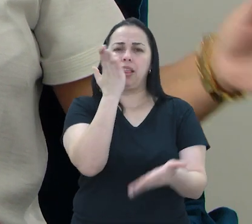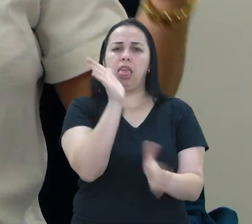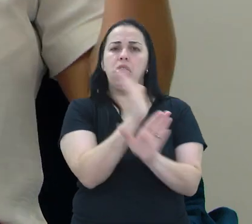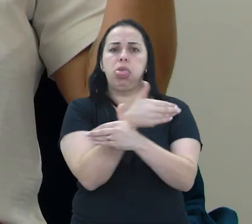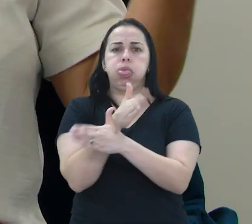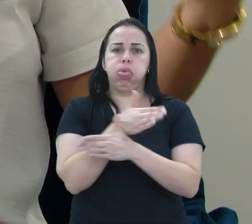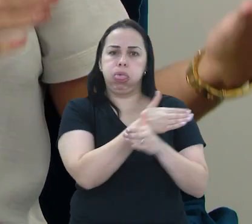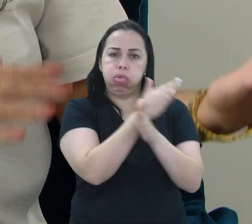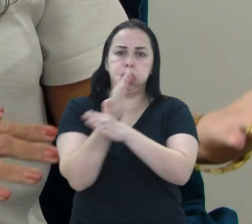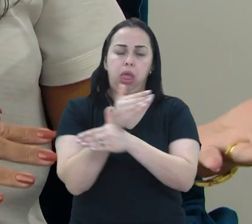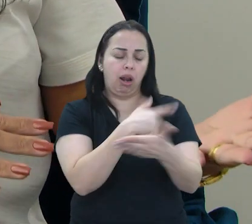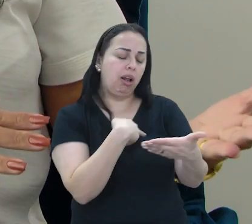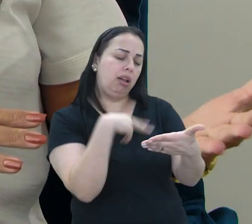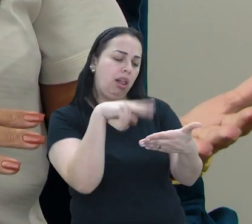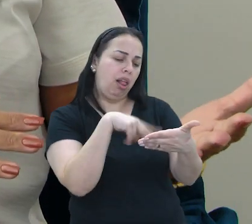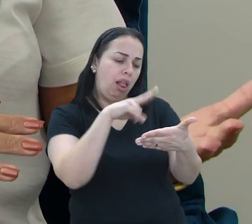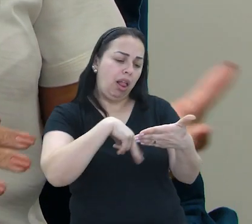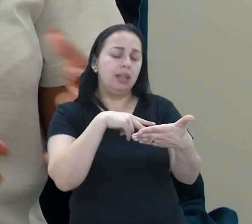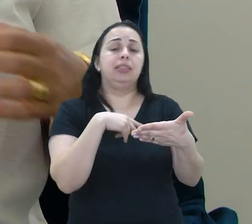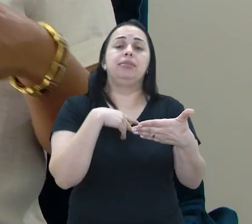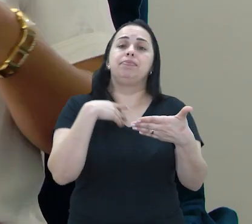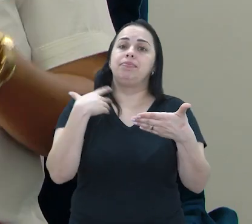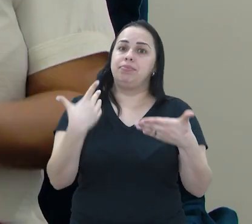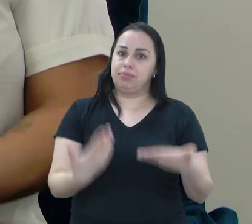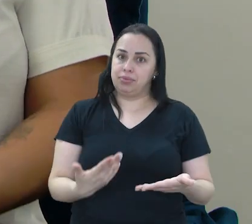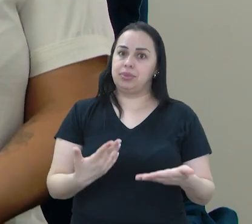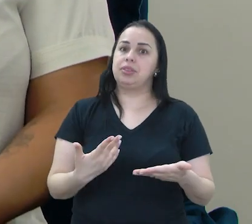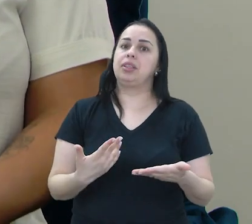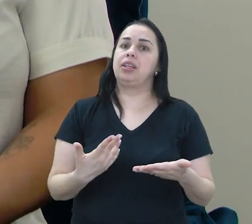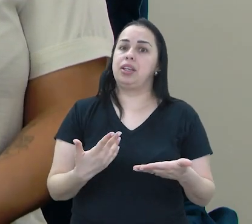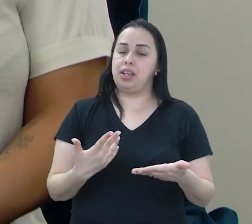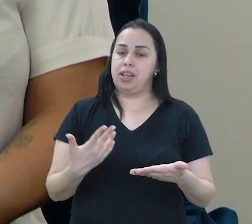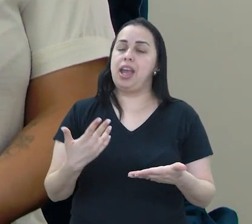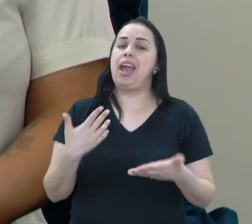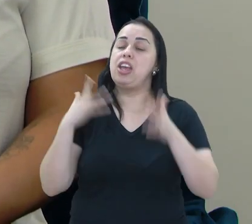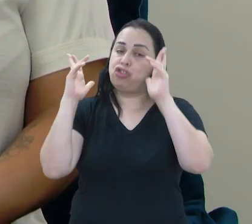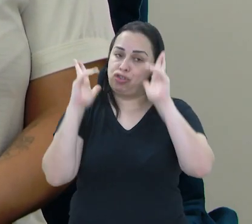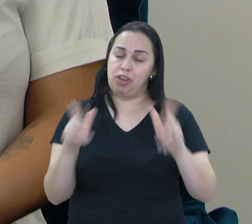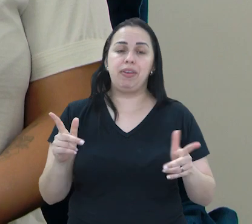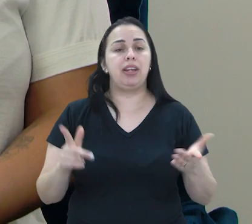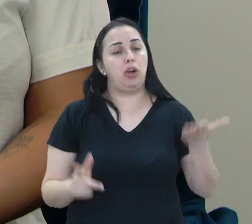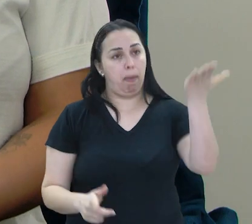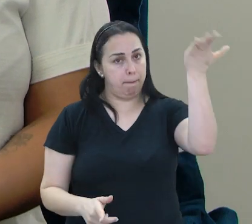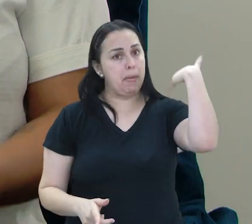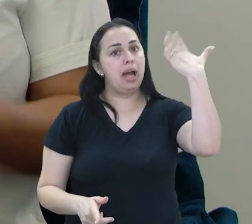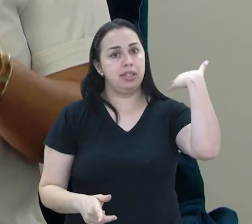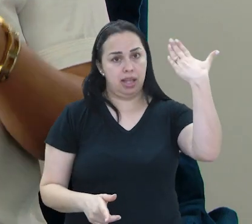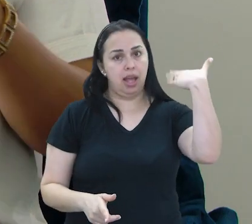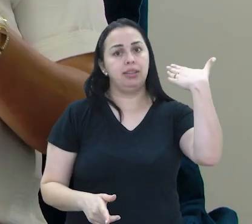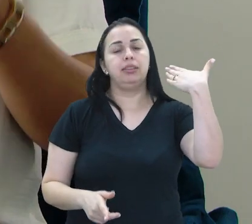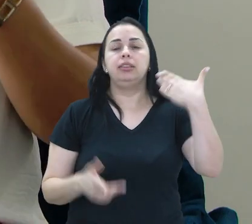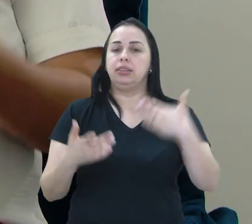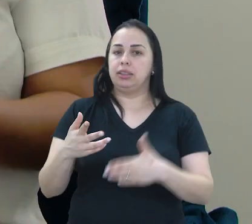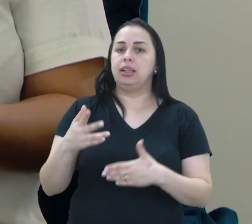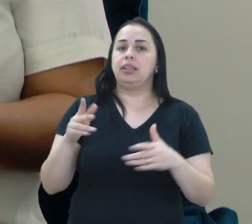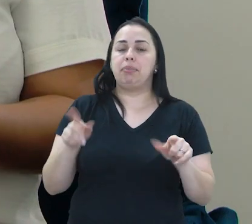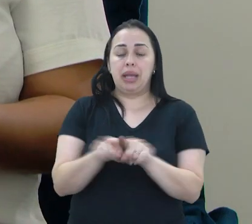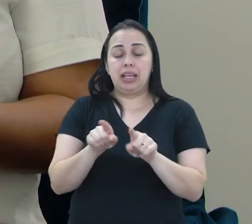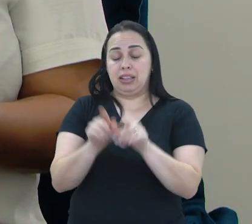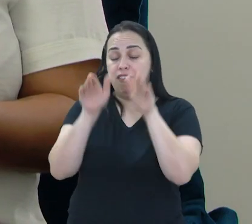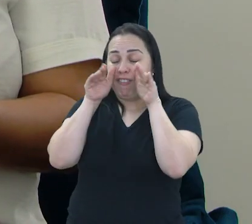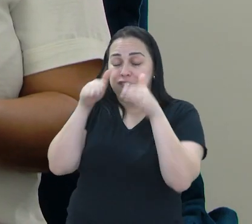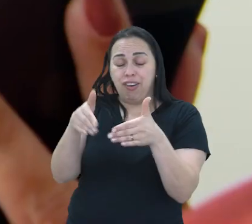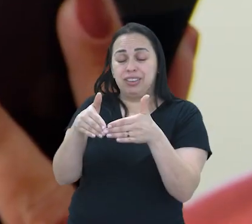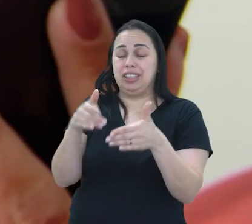fio da meada? E tenho que voltar. Então isso é uma coisa que eu sinto bastante, a dificuldade da